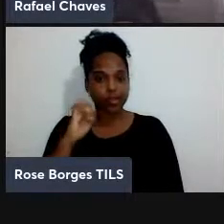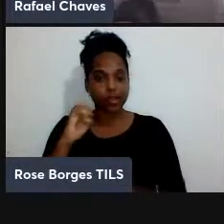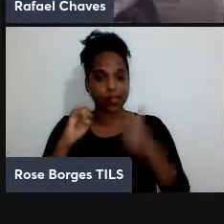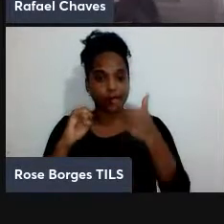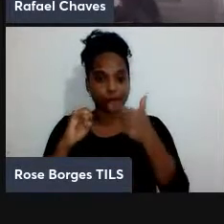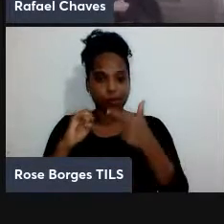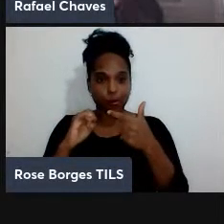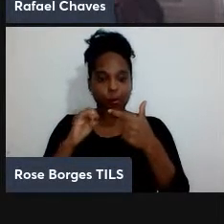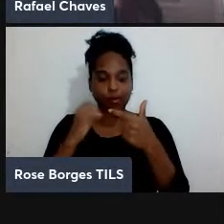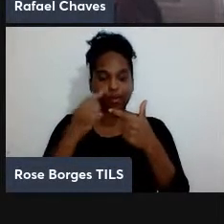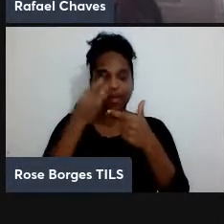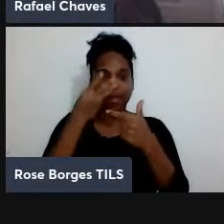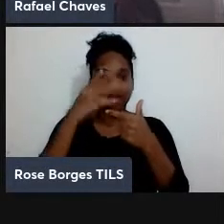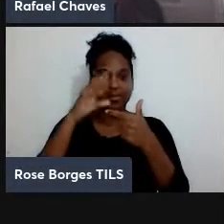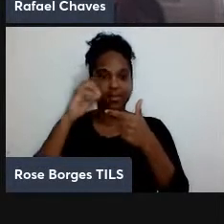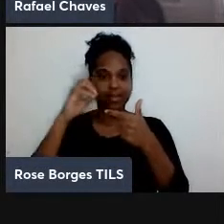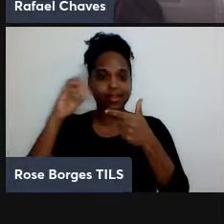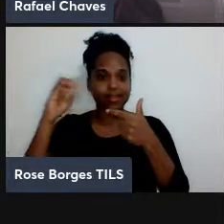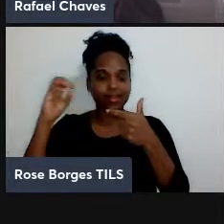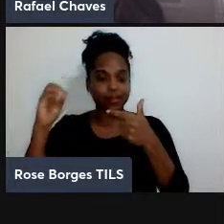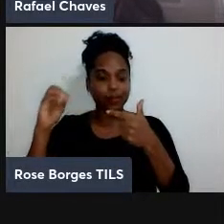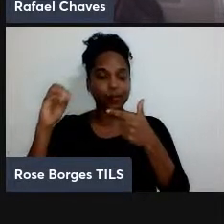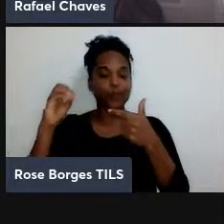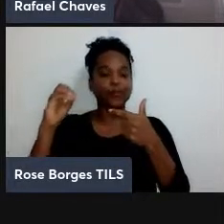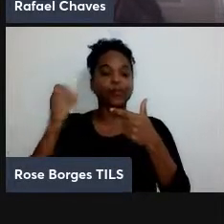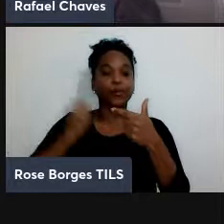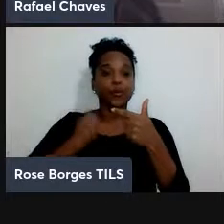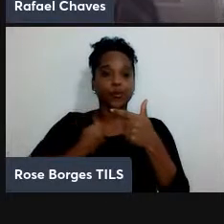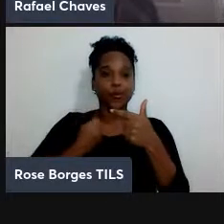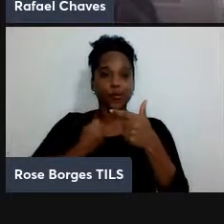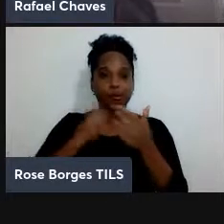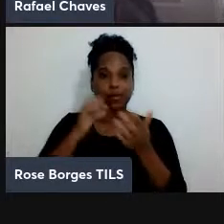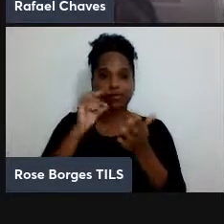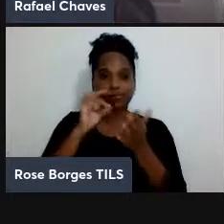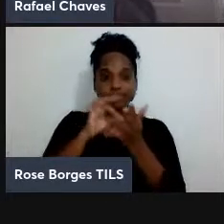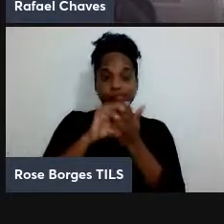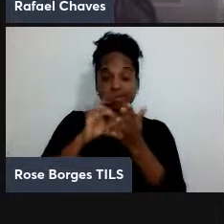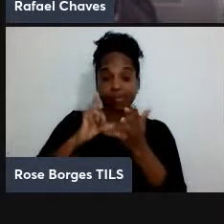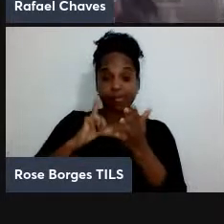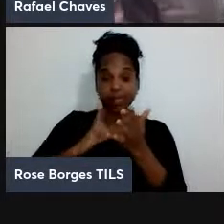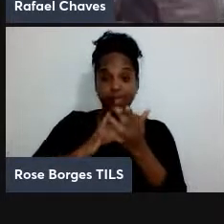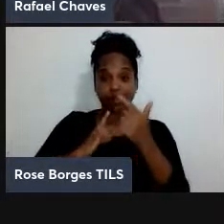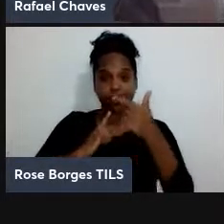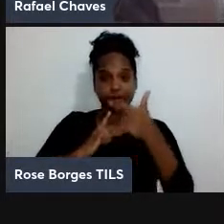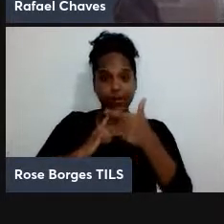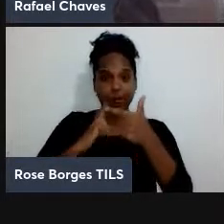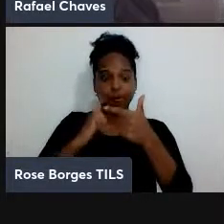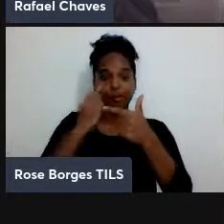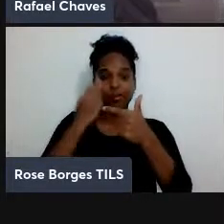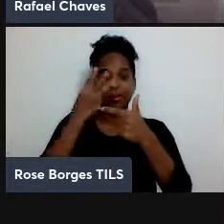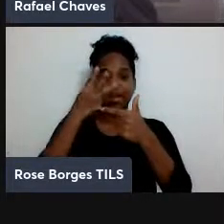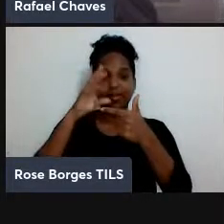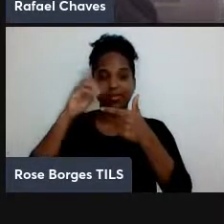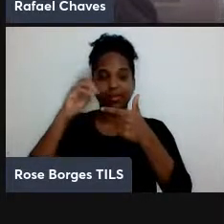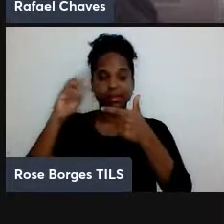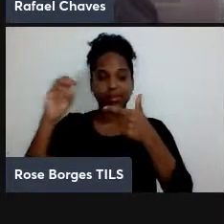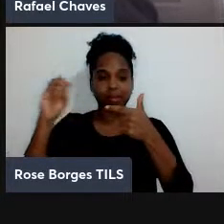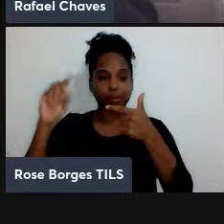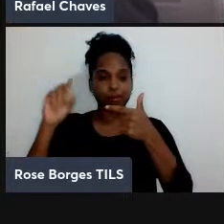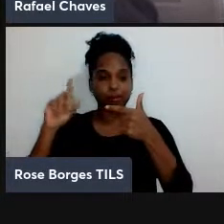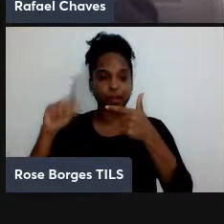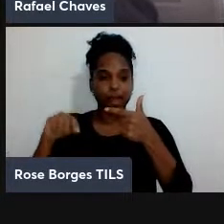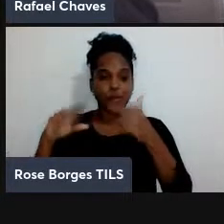para simplesmente descrever esse estado quântico mas dois elevado a trezentos é um número estimado de átomos do